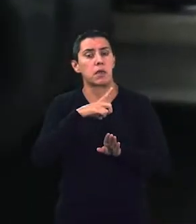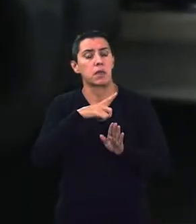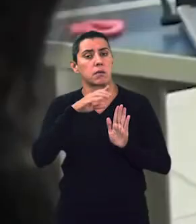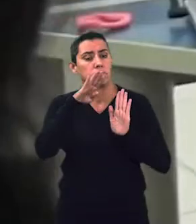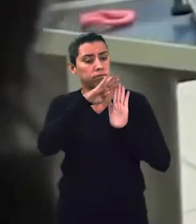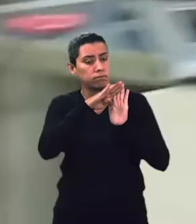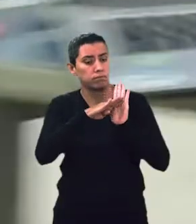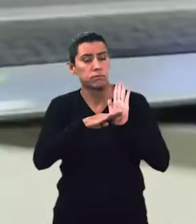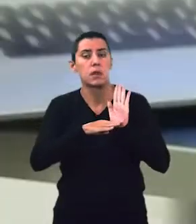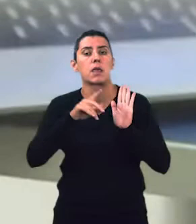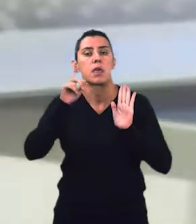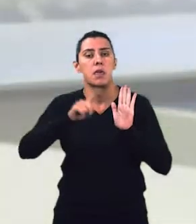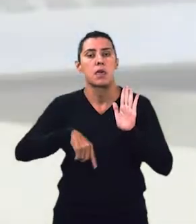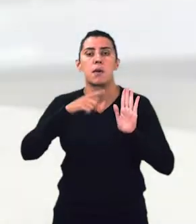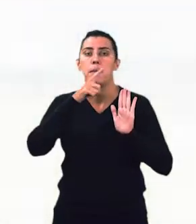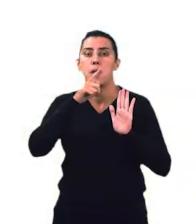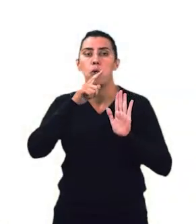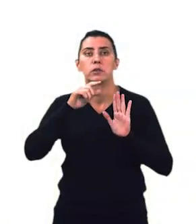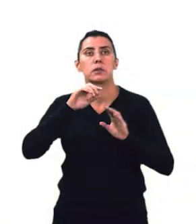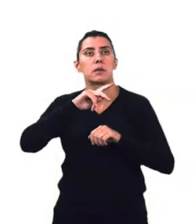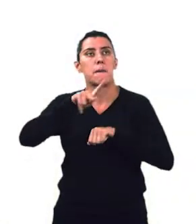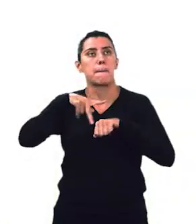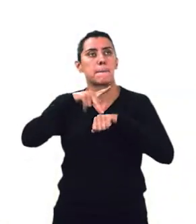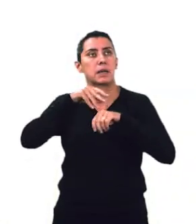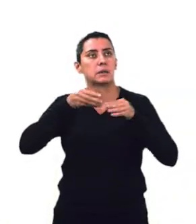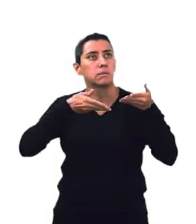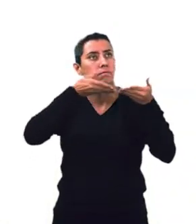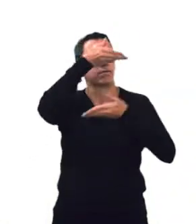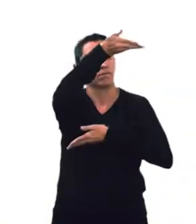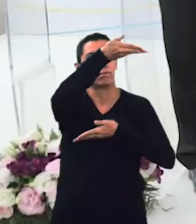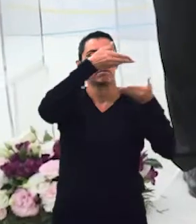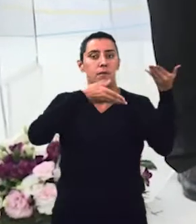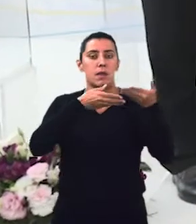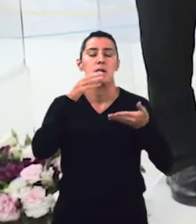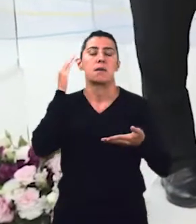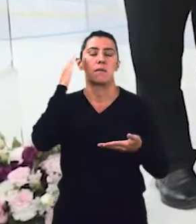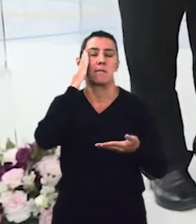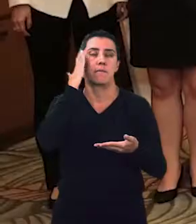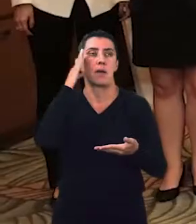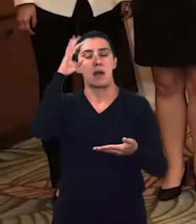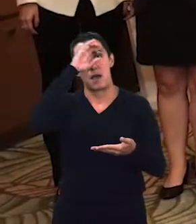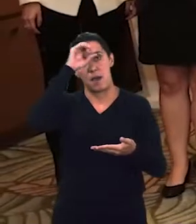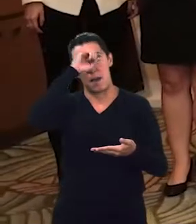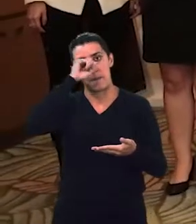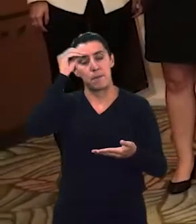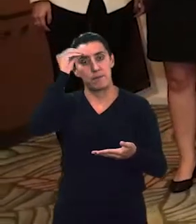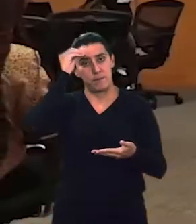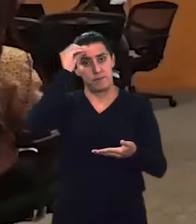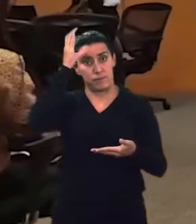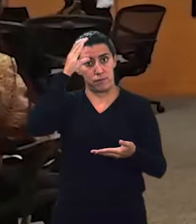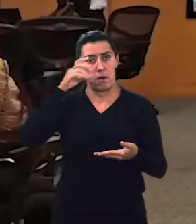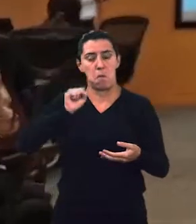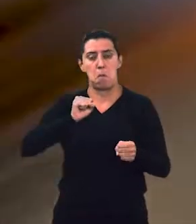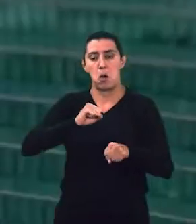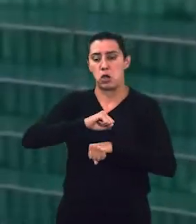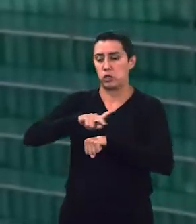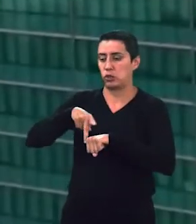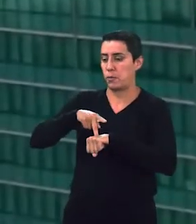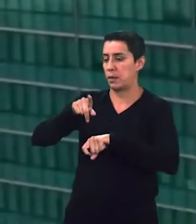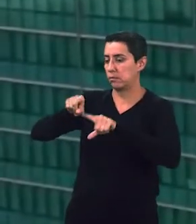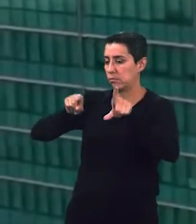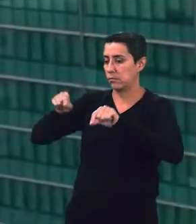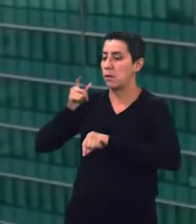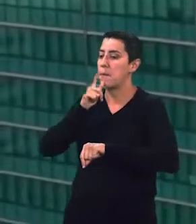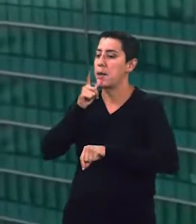é o programa de intercâmbio da Huawei, o Seeds for the Future. Nele, estudantes de vários países são selecionados para conhecer a